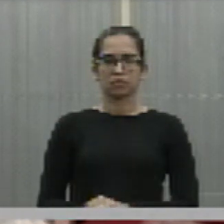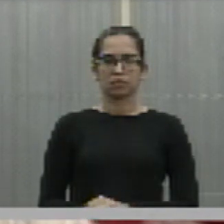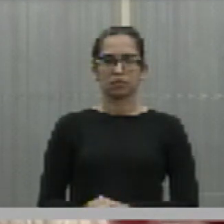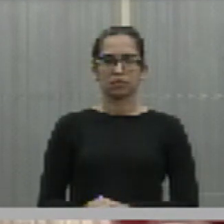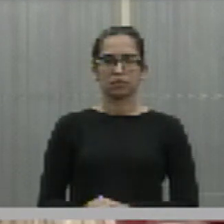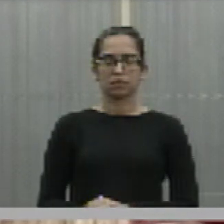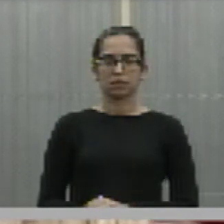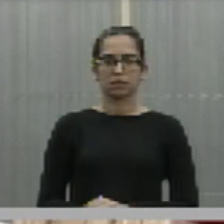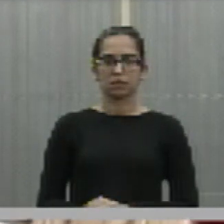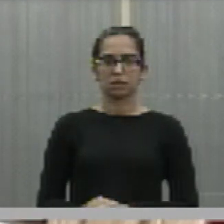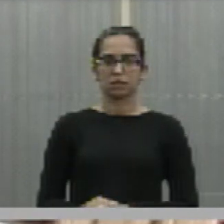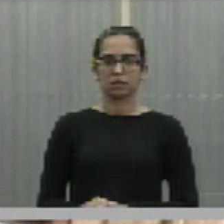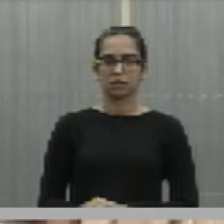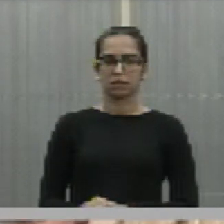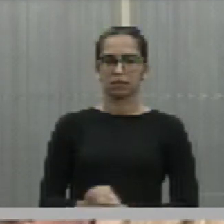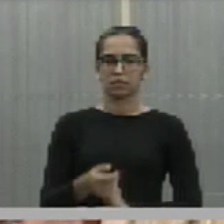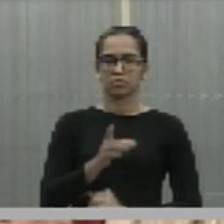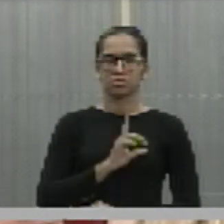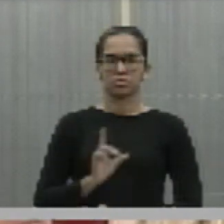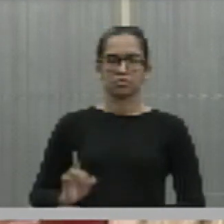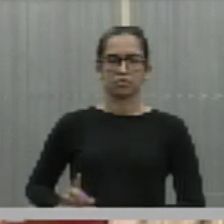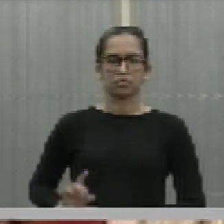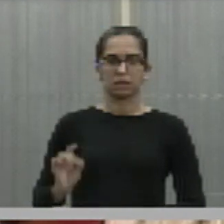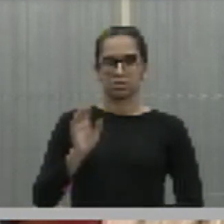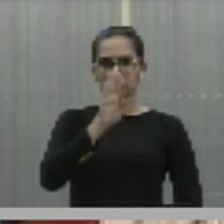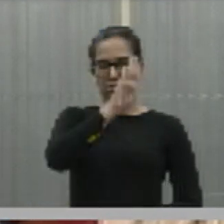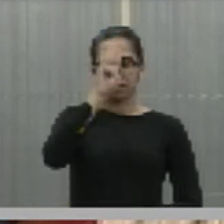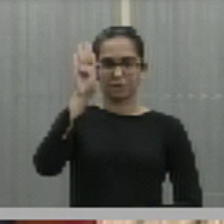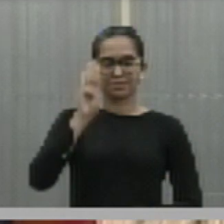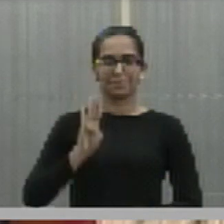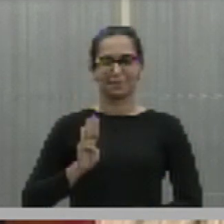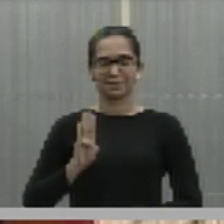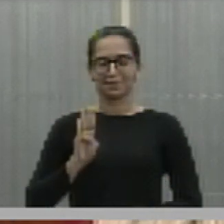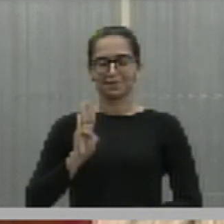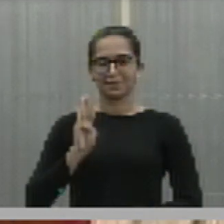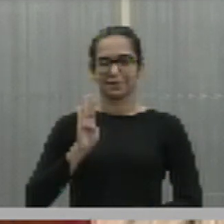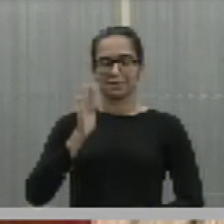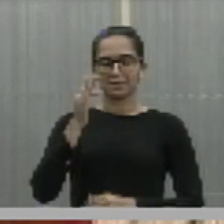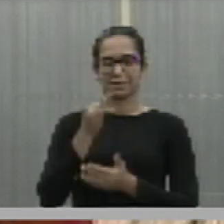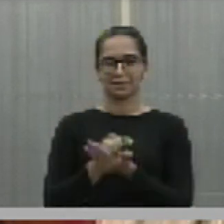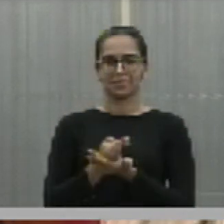Civil, tá? Deputada Bárbara do Firmino, ausente.